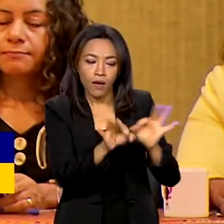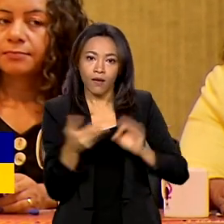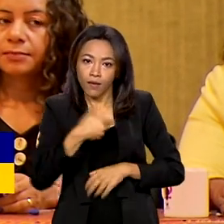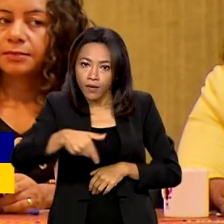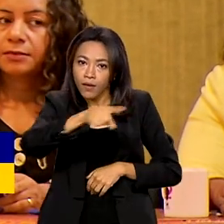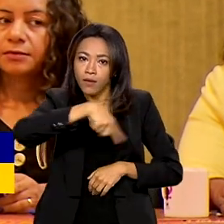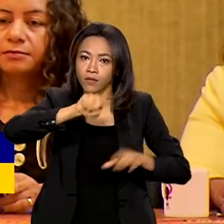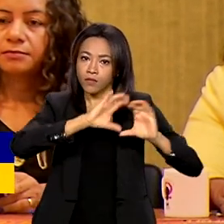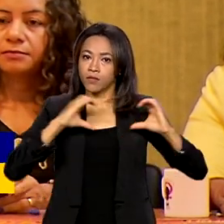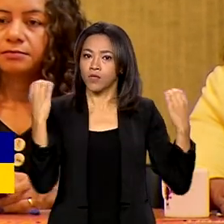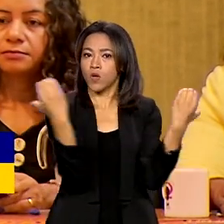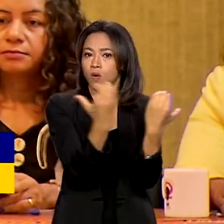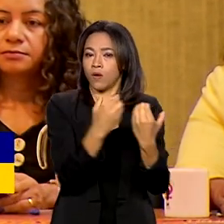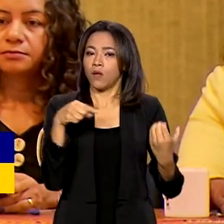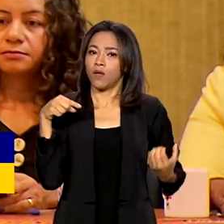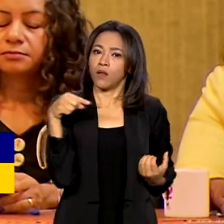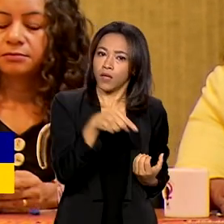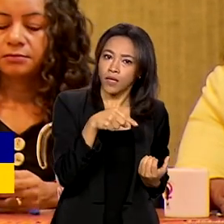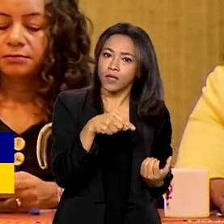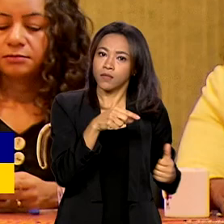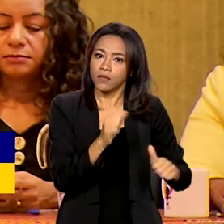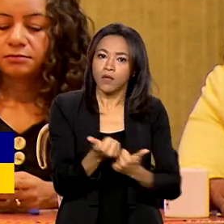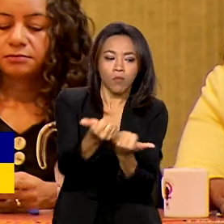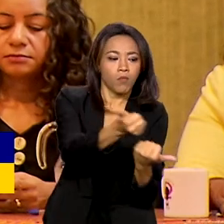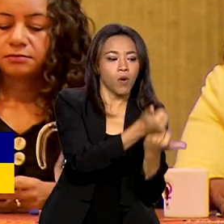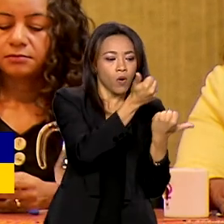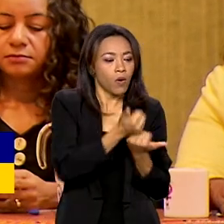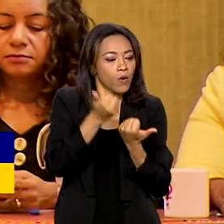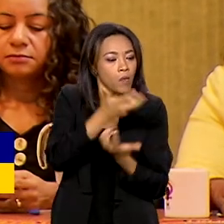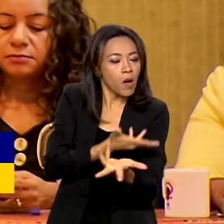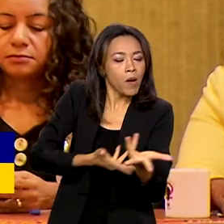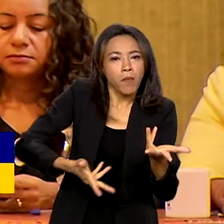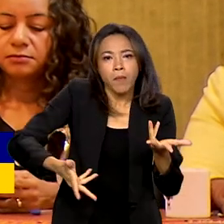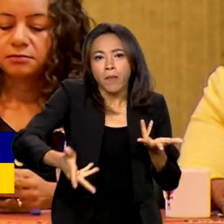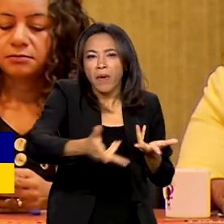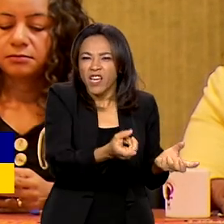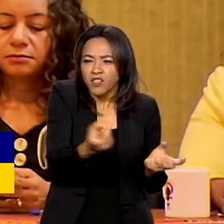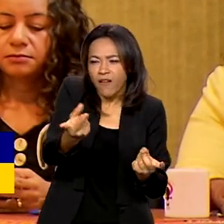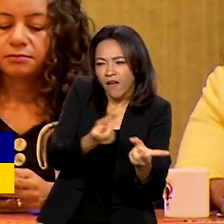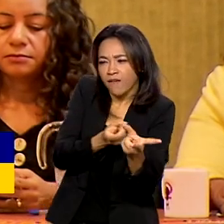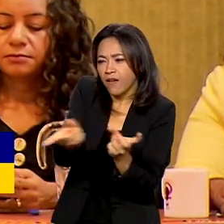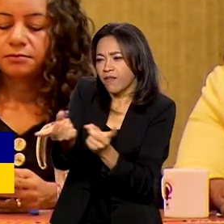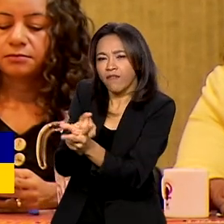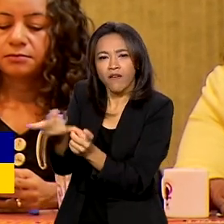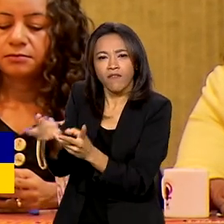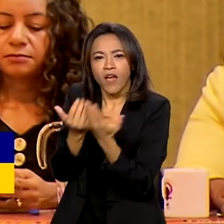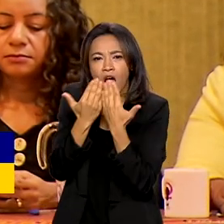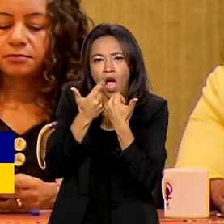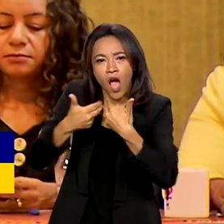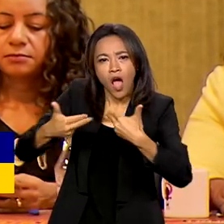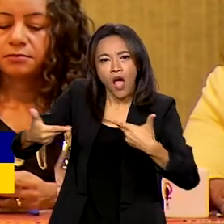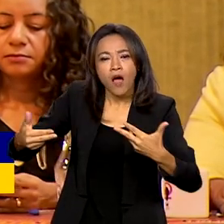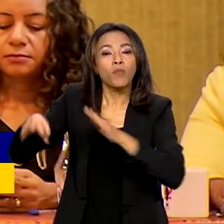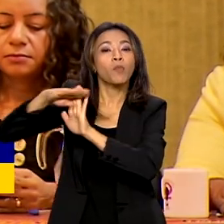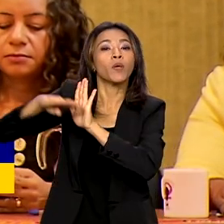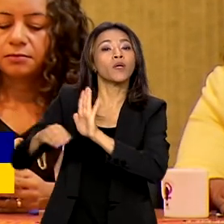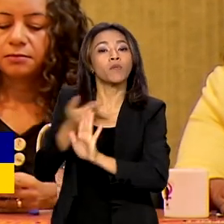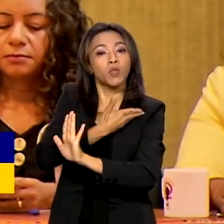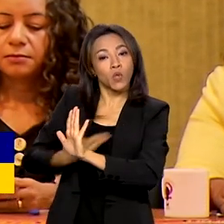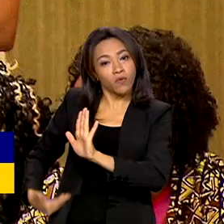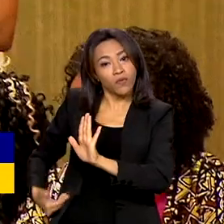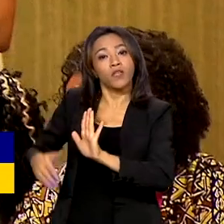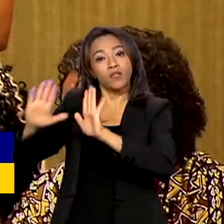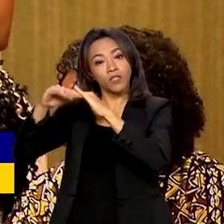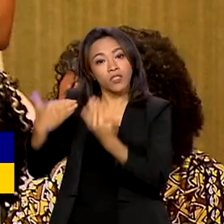para se cooperativarem e para se organizarem e para vender também para o Programa Nacional de Alimentação